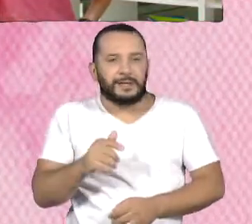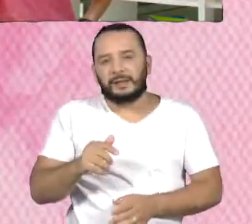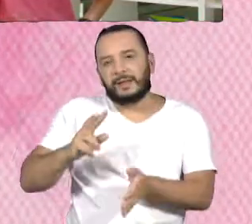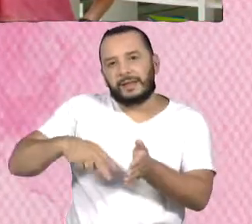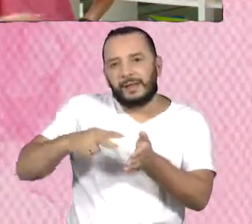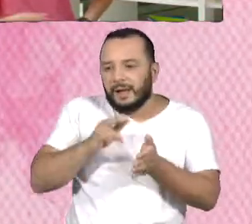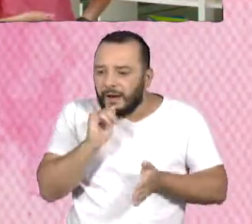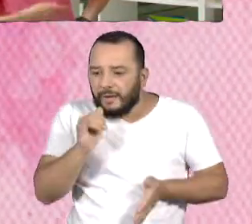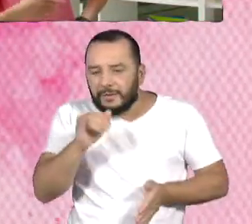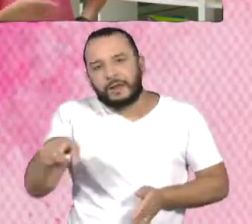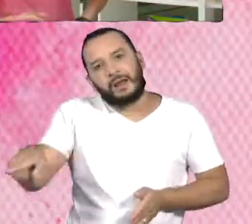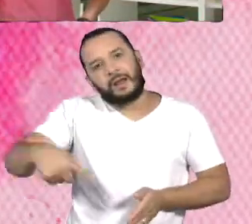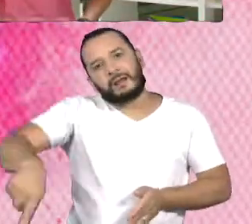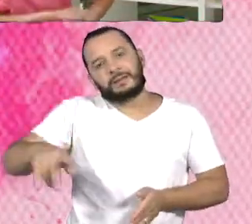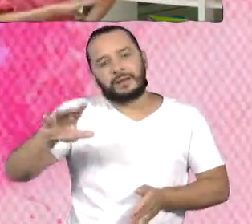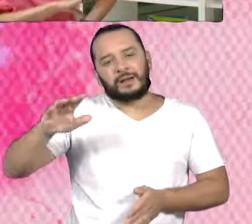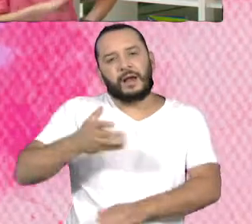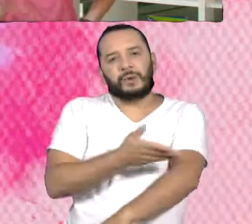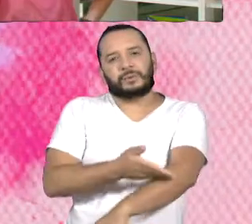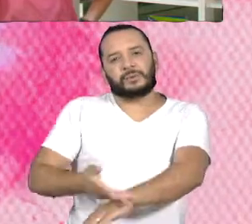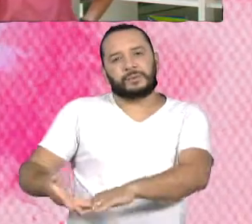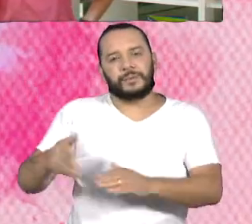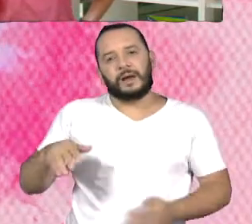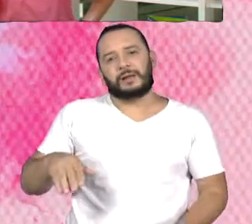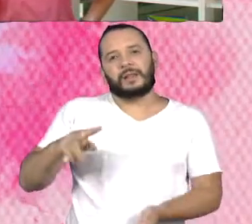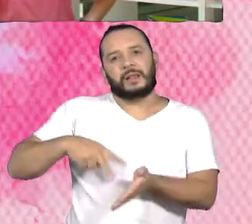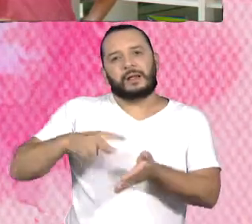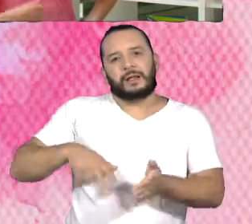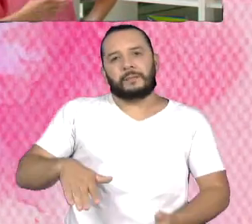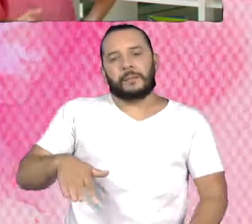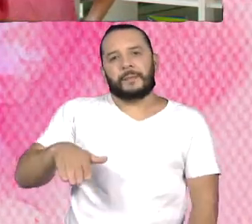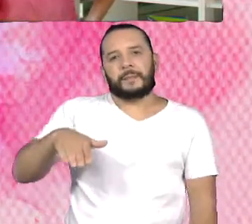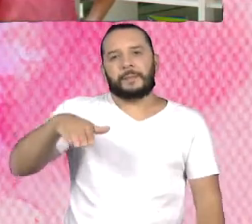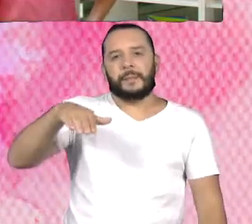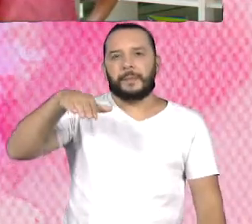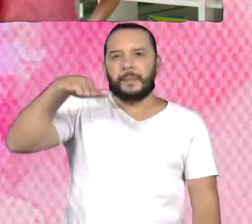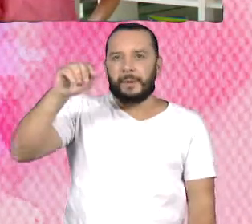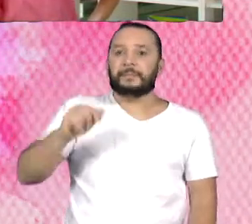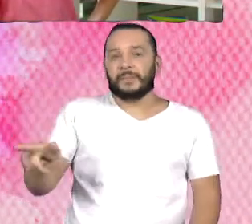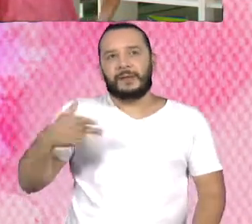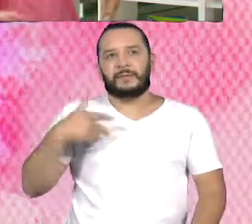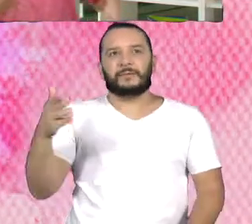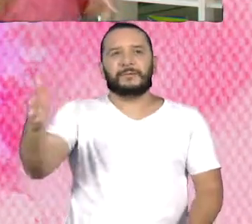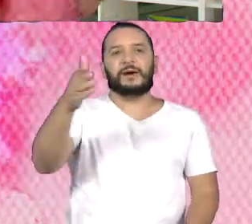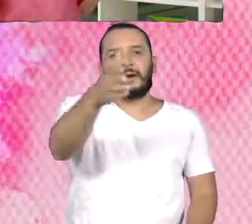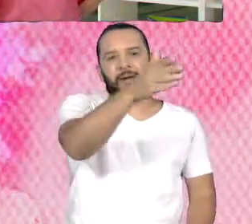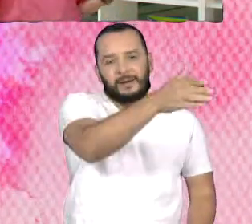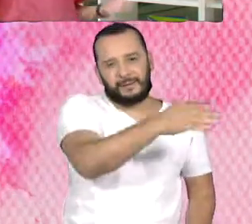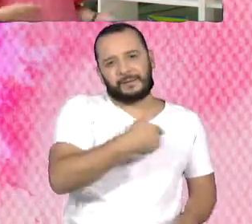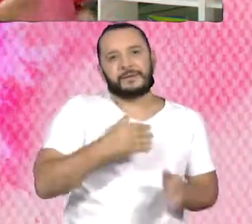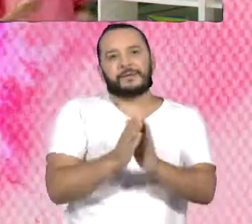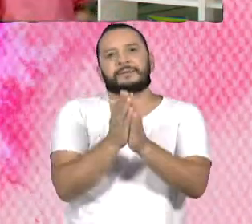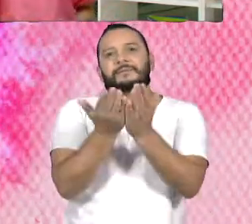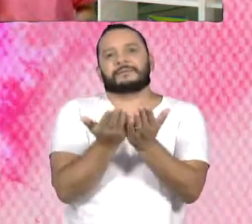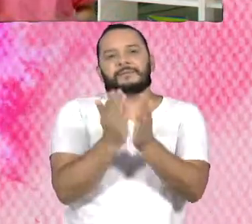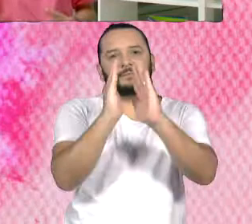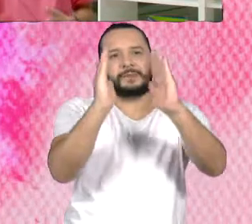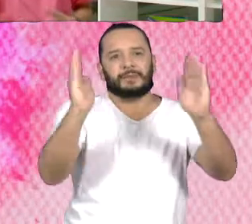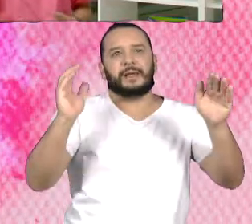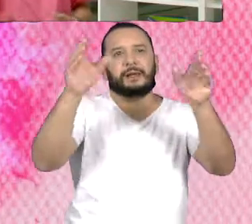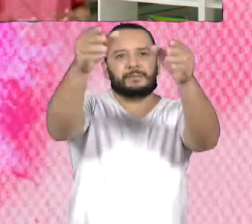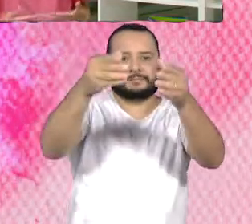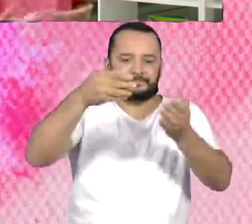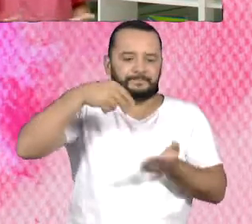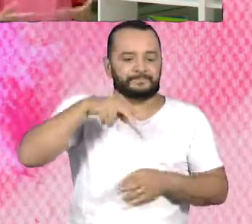hábito. Então, assim, hoje em dia elas ficam encantadas. Assim, vai em biblioteca, elas pegam livros, sentam para ler.